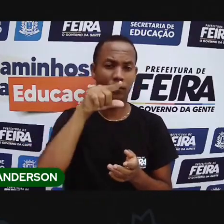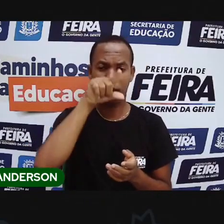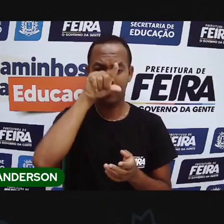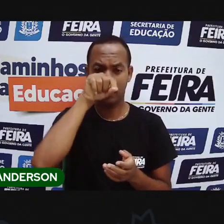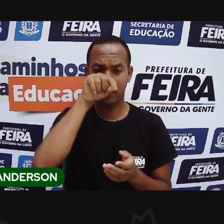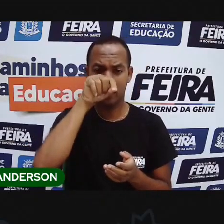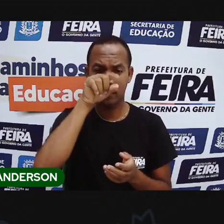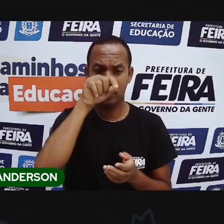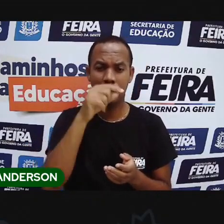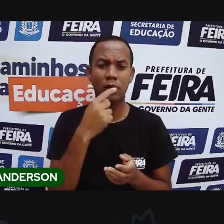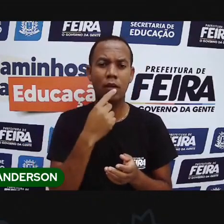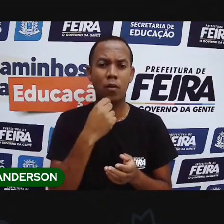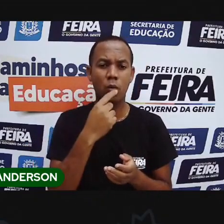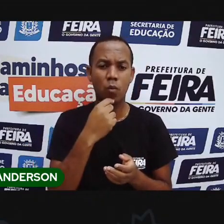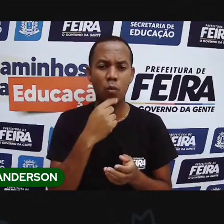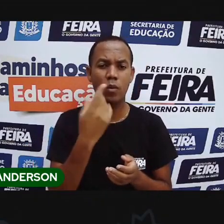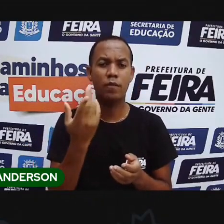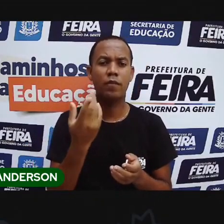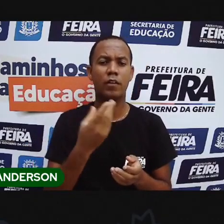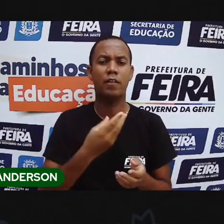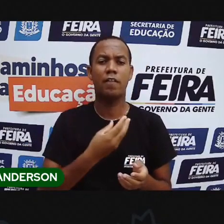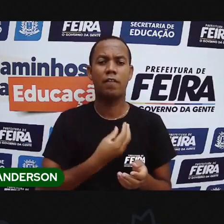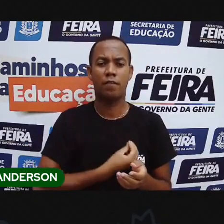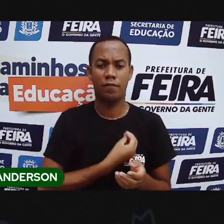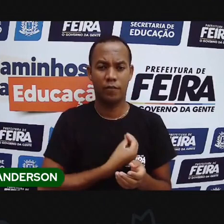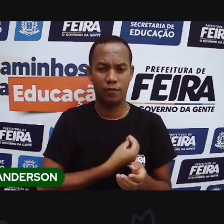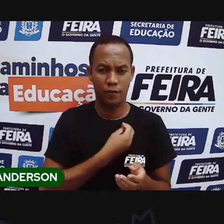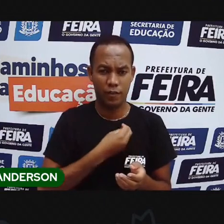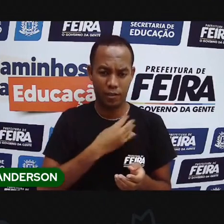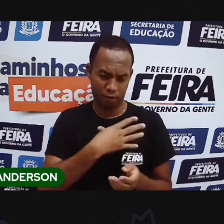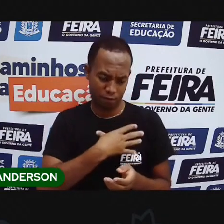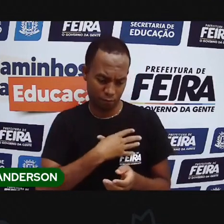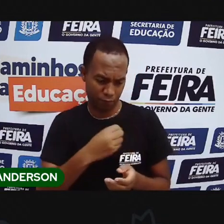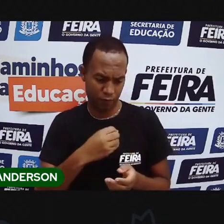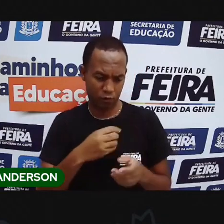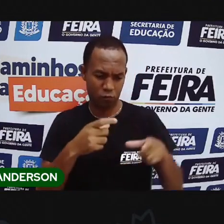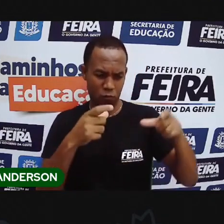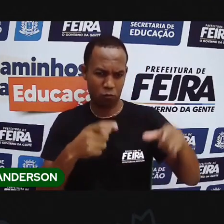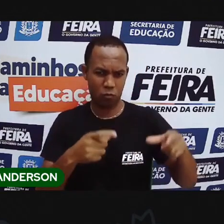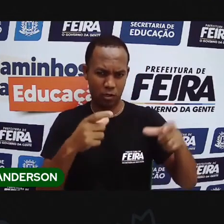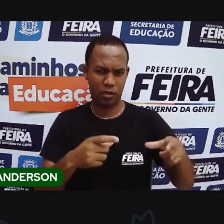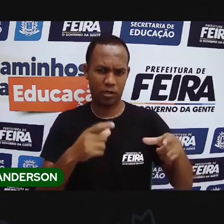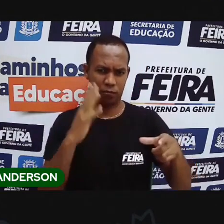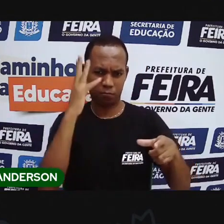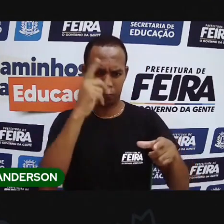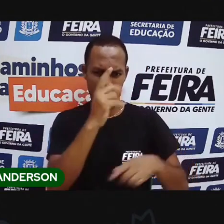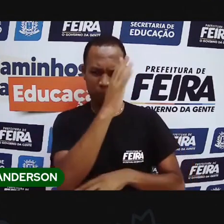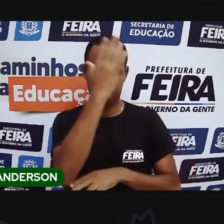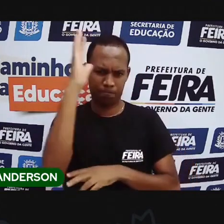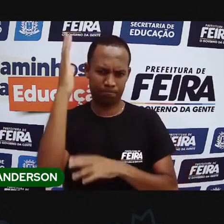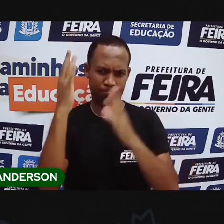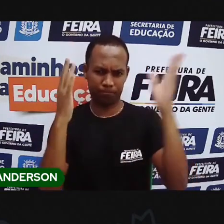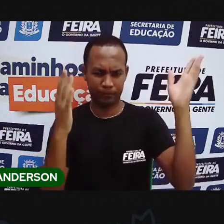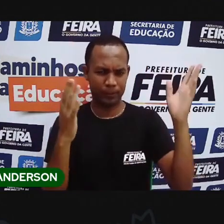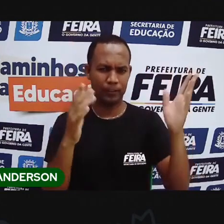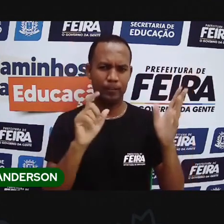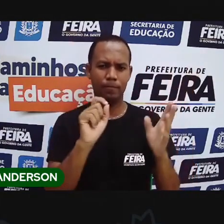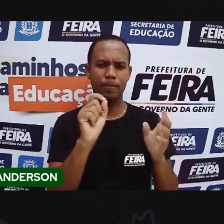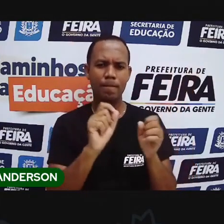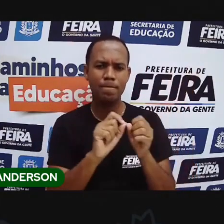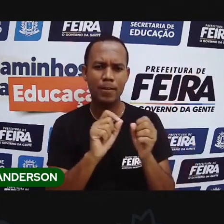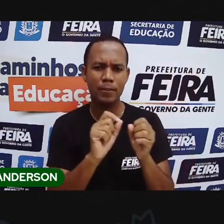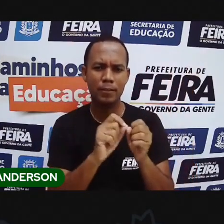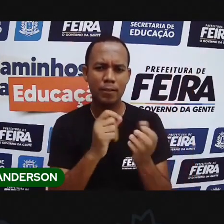que vivia com seus pintinhos em uma fazenda. Um dia, ela resolveu fazer bolo de milho, afinal,